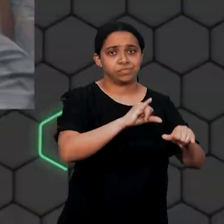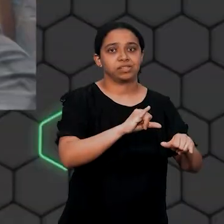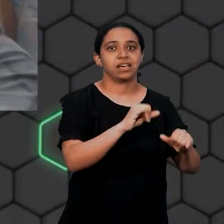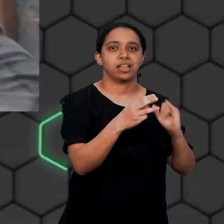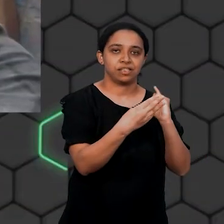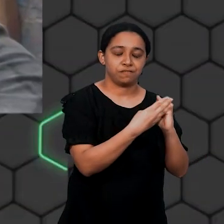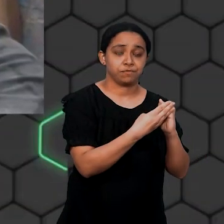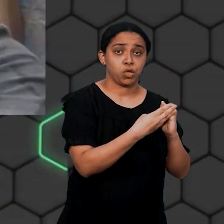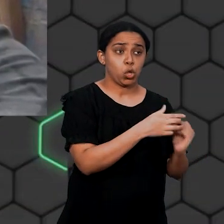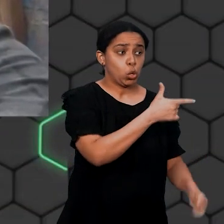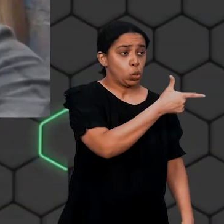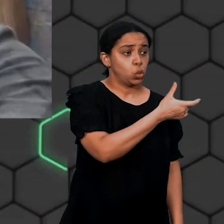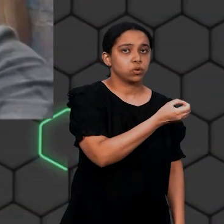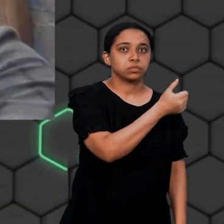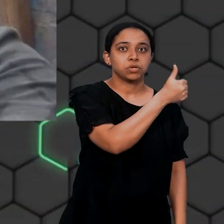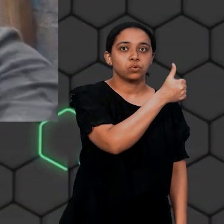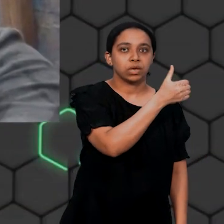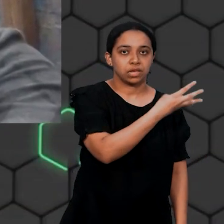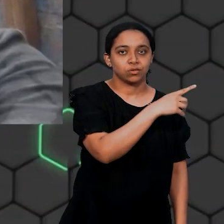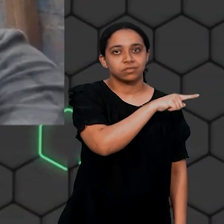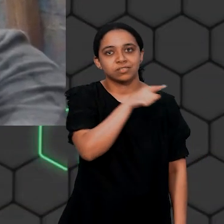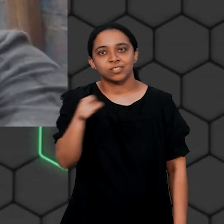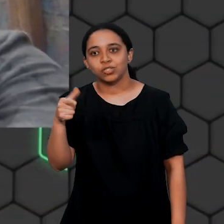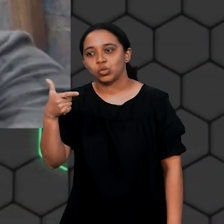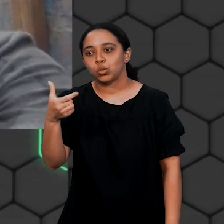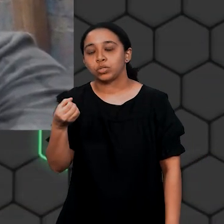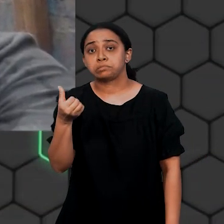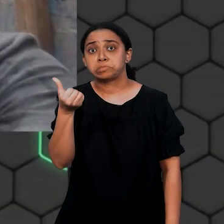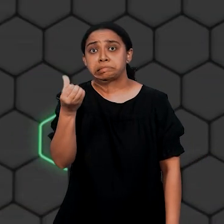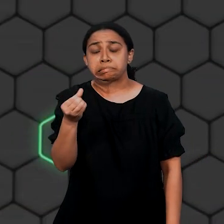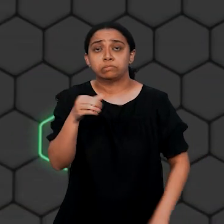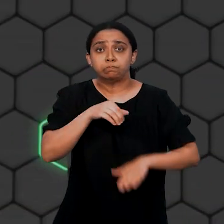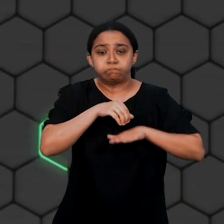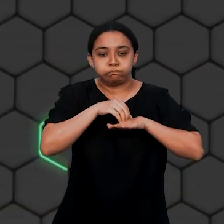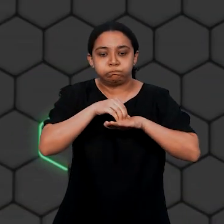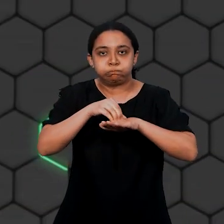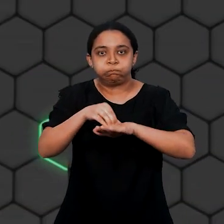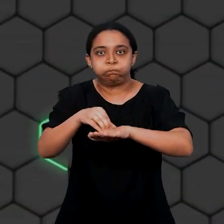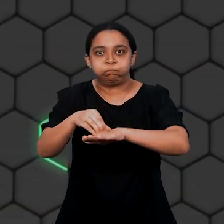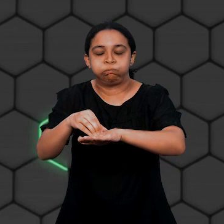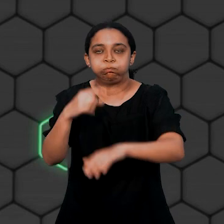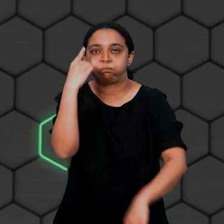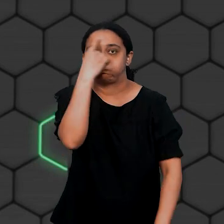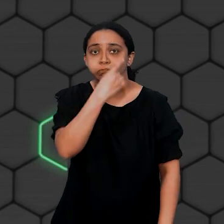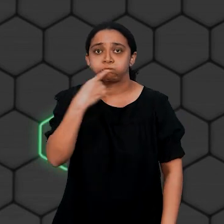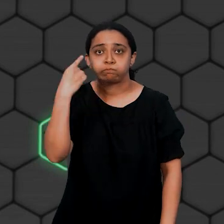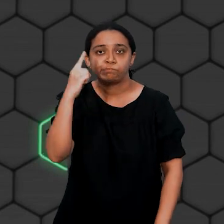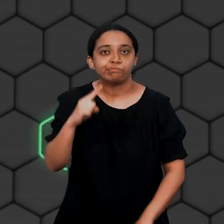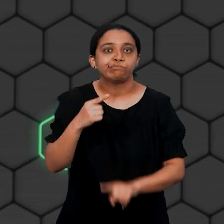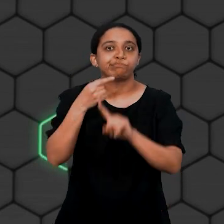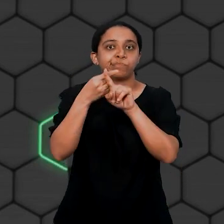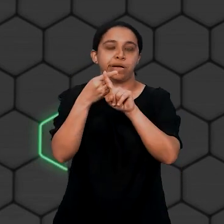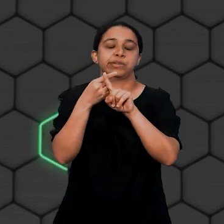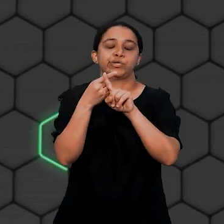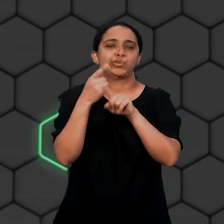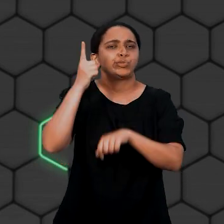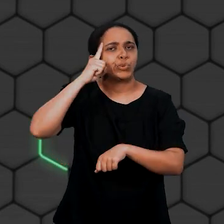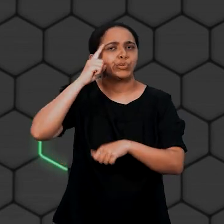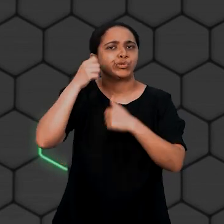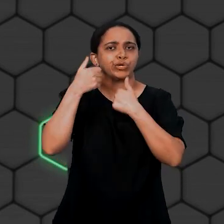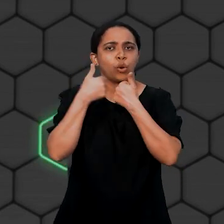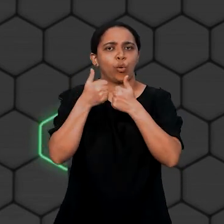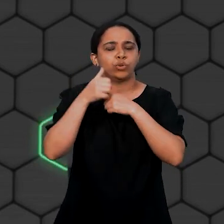IFMA. De 2014 a 2016, enfrentava mais de uma hora de ônibus todos os dias